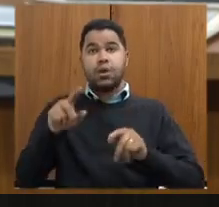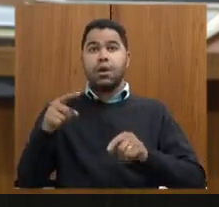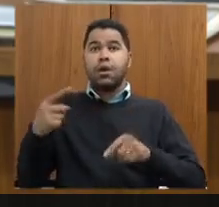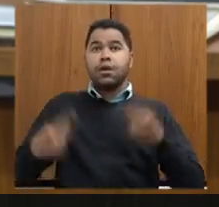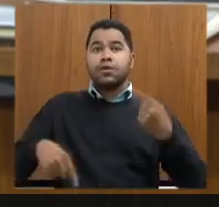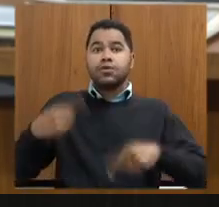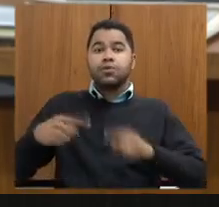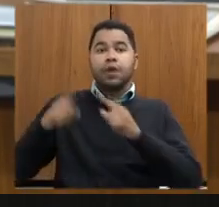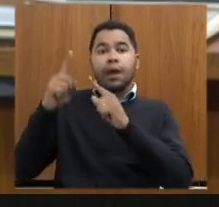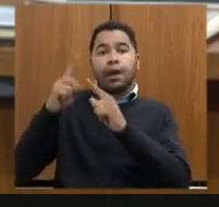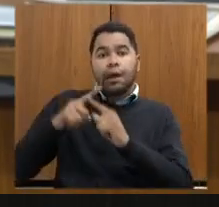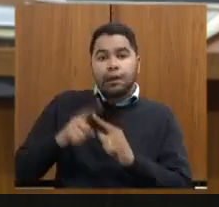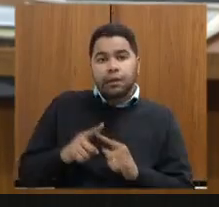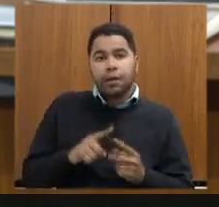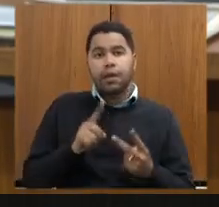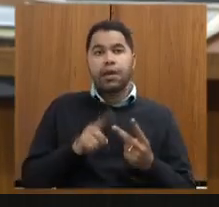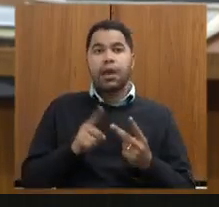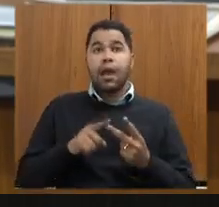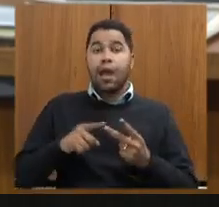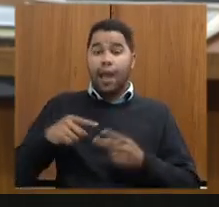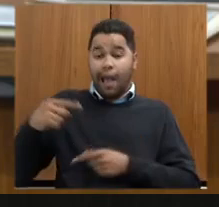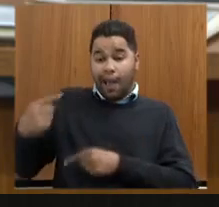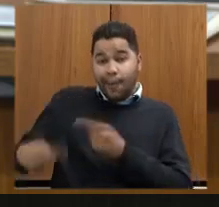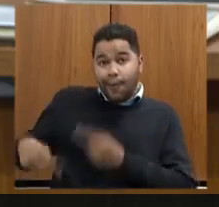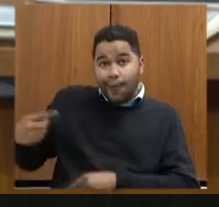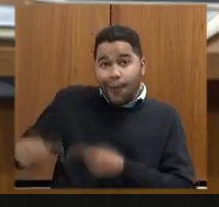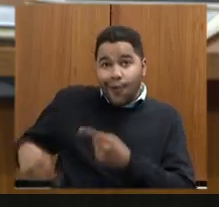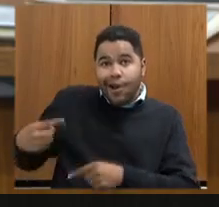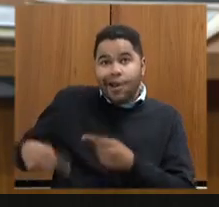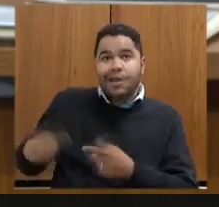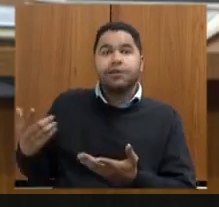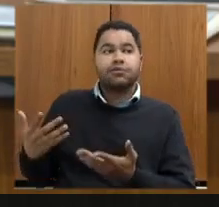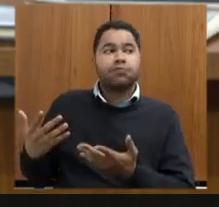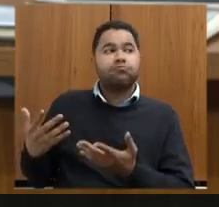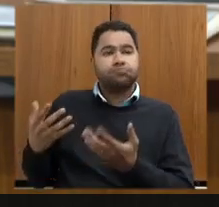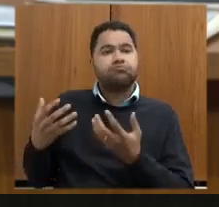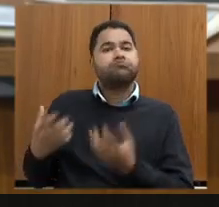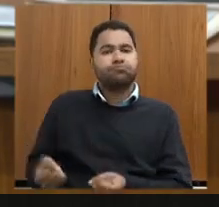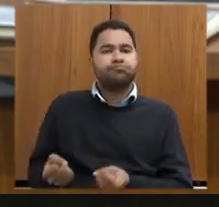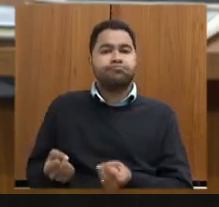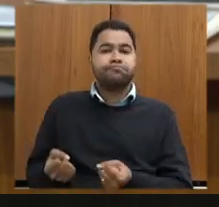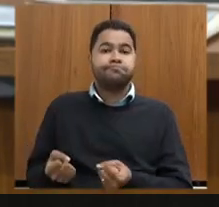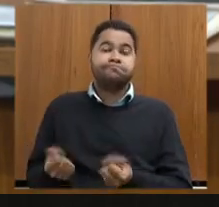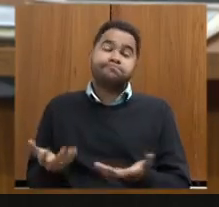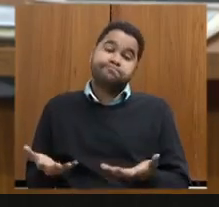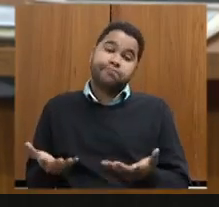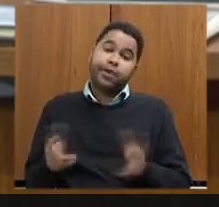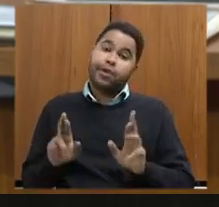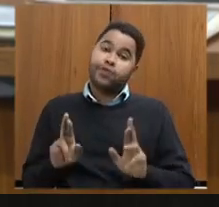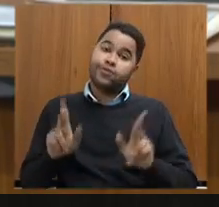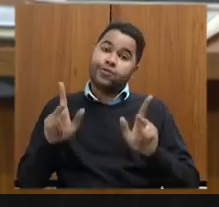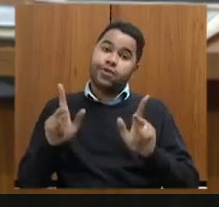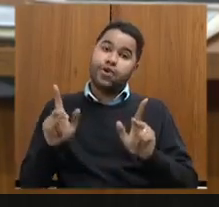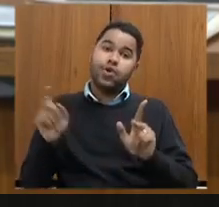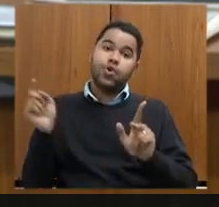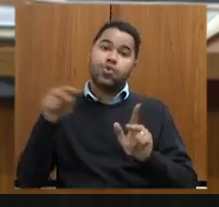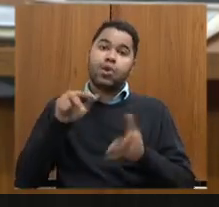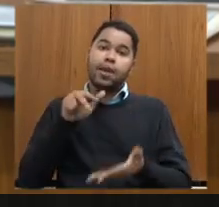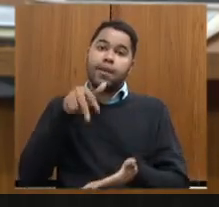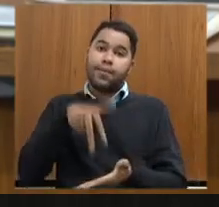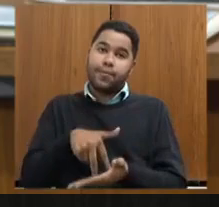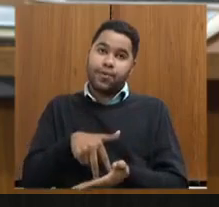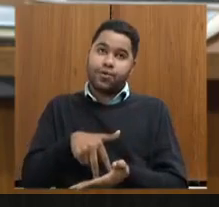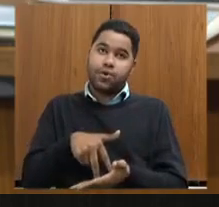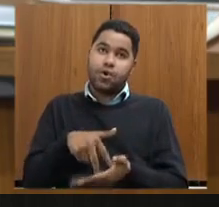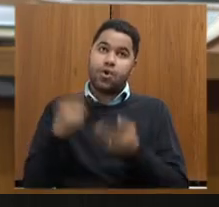a técnica discutir a política adotada como foi levantada aqui é diferente de se posicionar